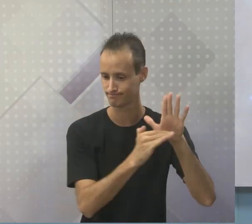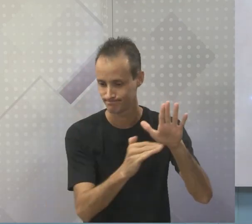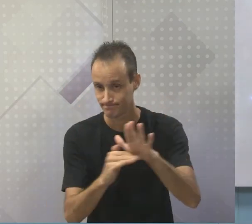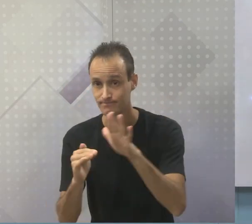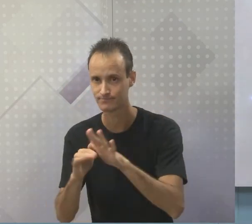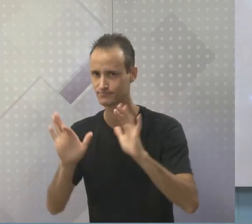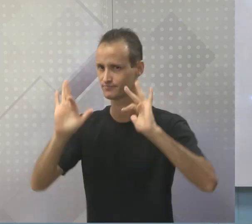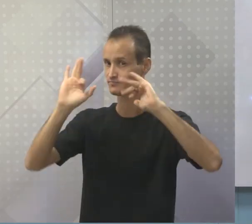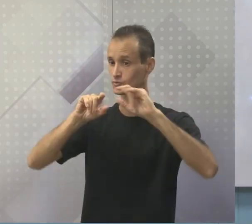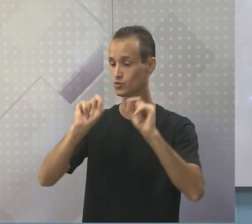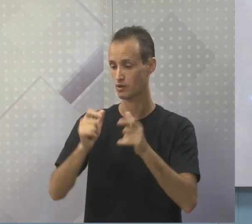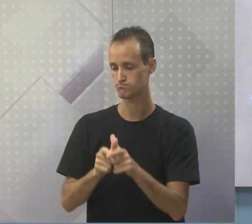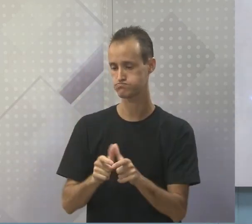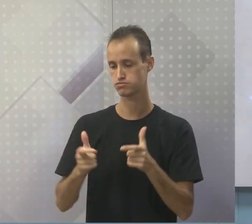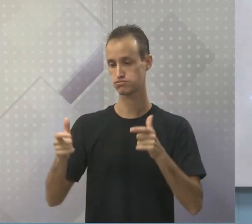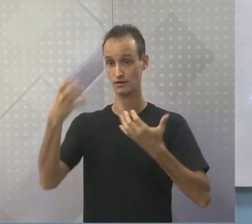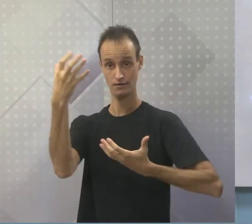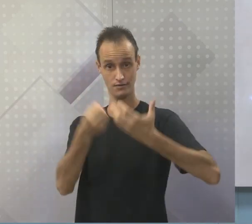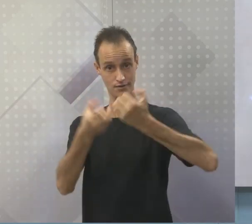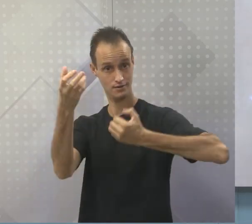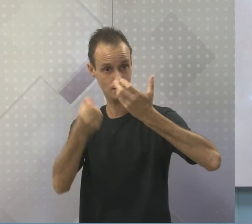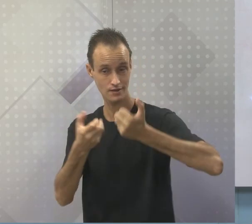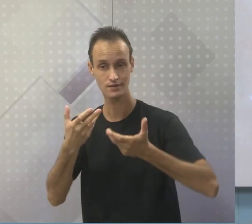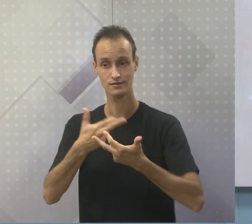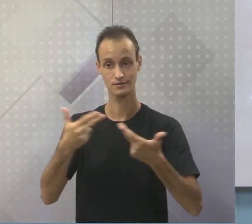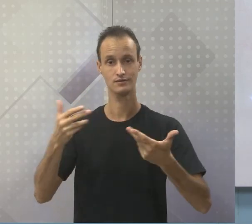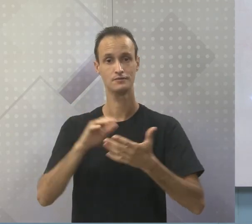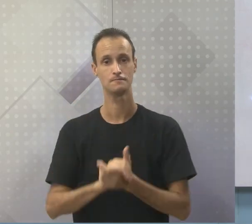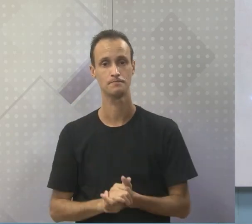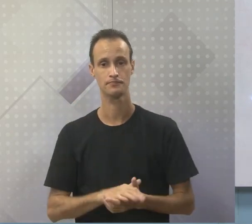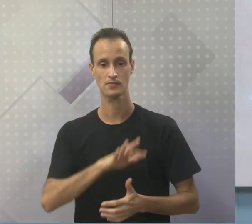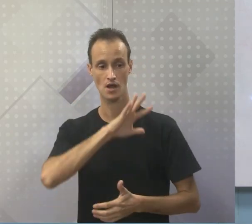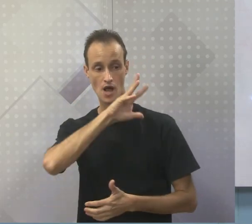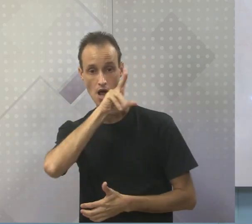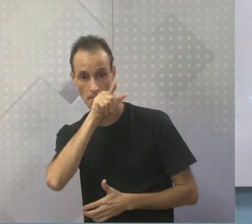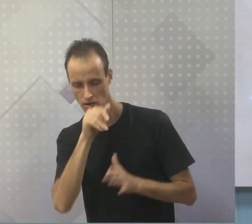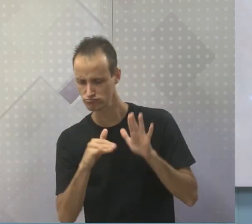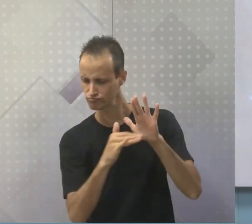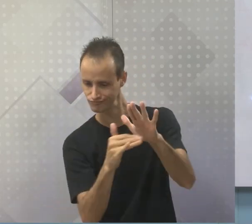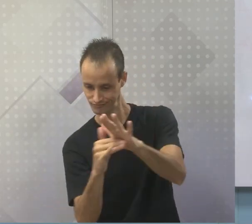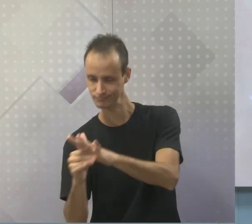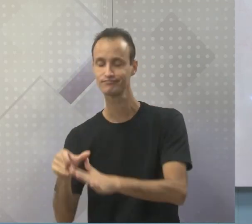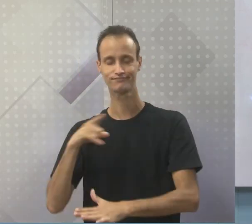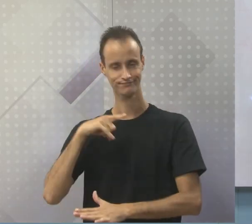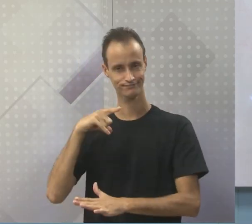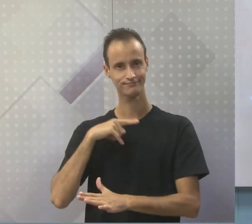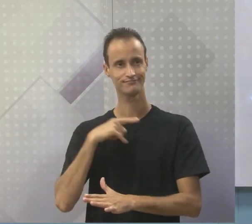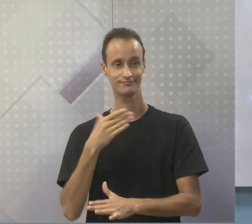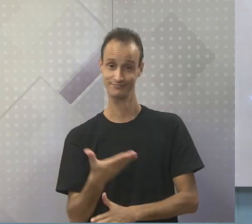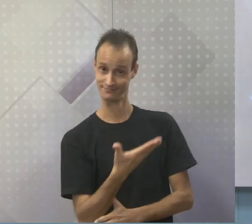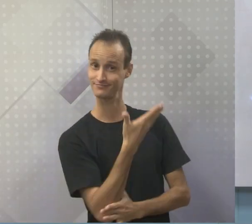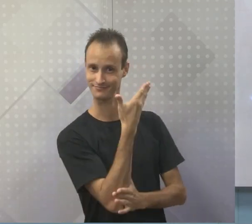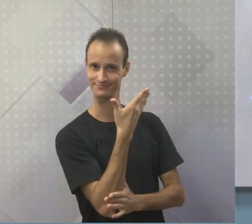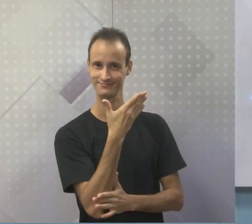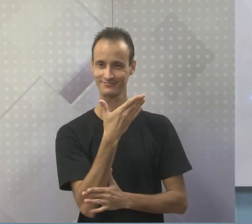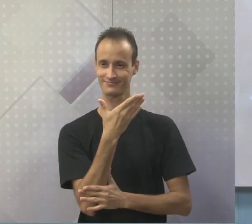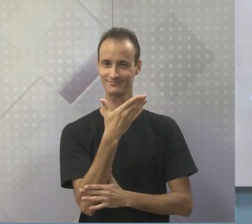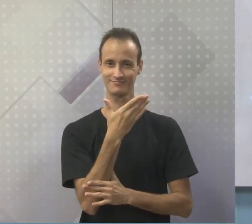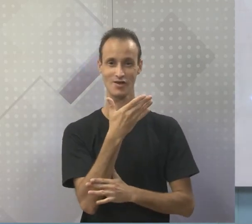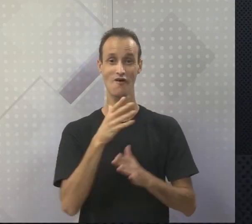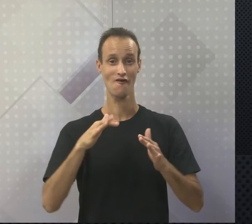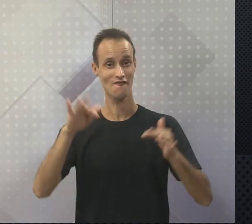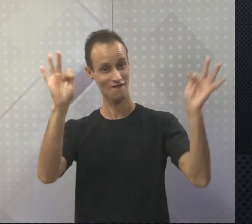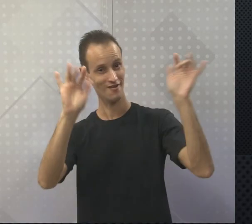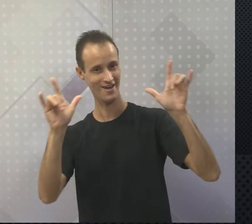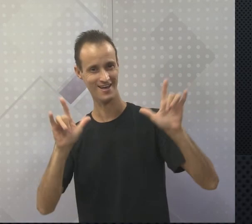no final, aumenta a produção. Então, são animais muito bem cuidados, vocês estão vendo aí pela cara do bezerrinho, todo mundo